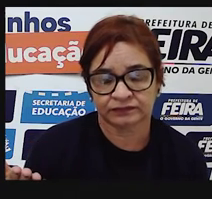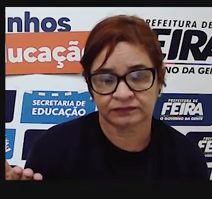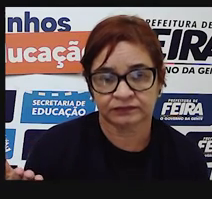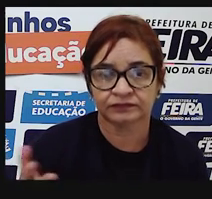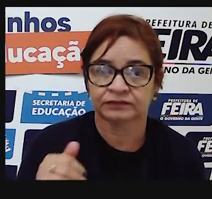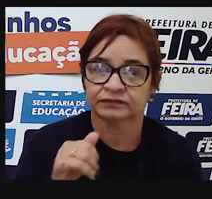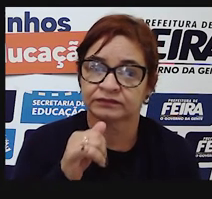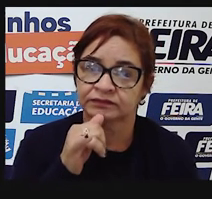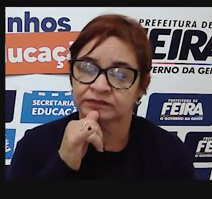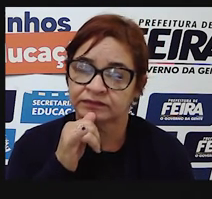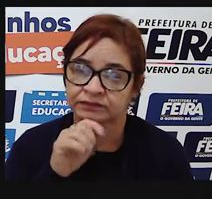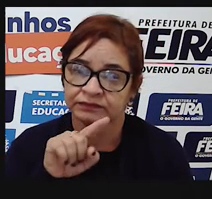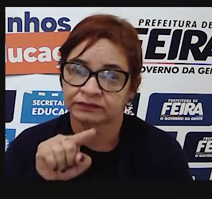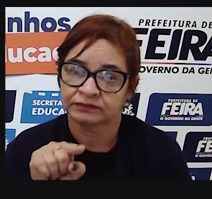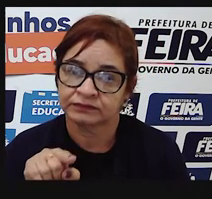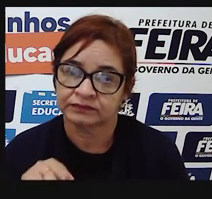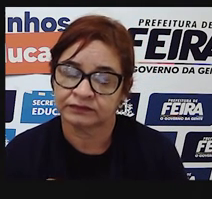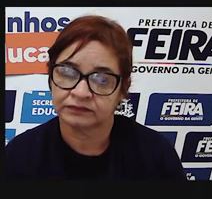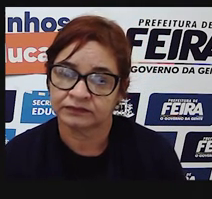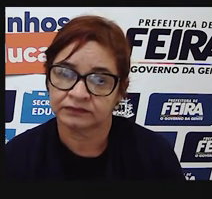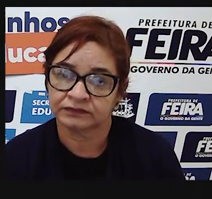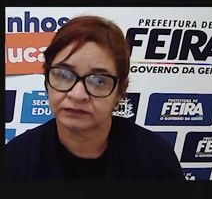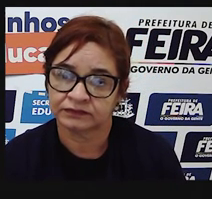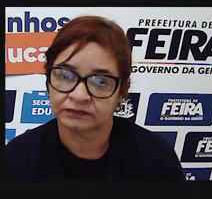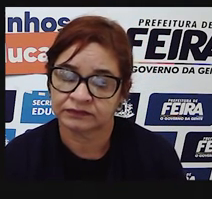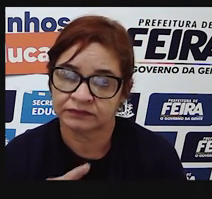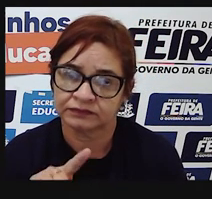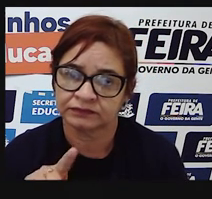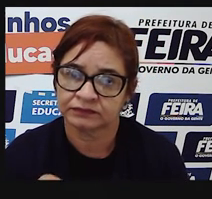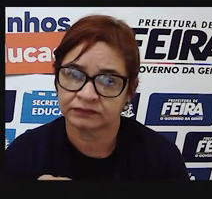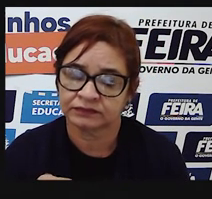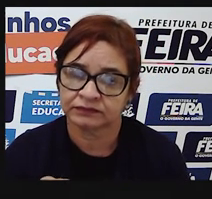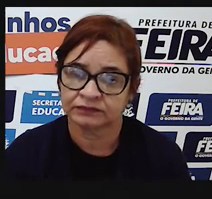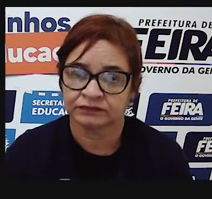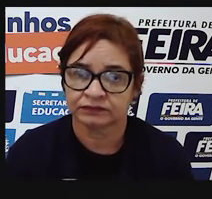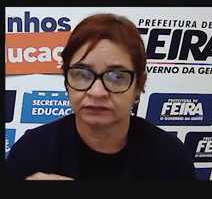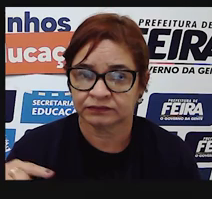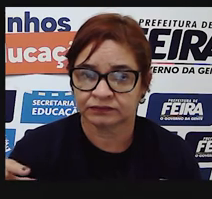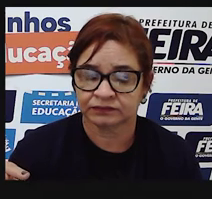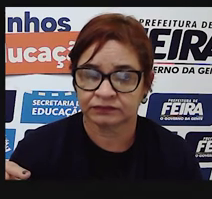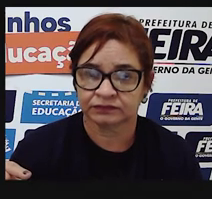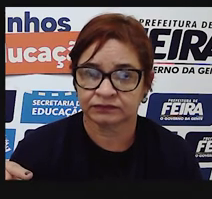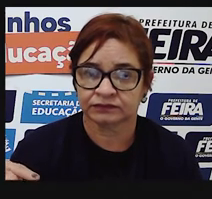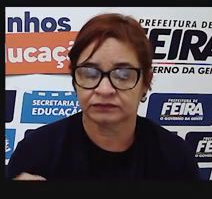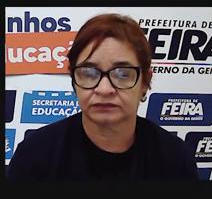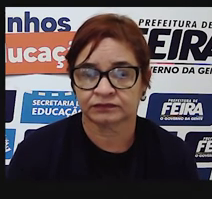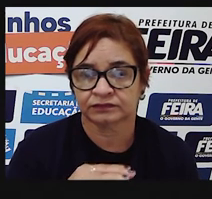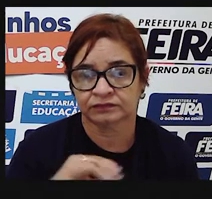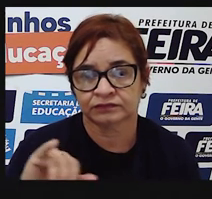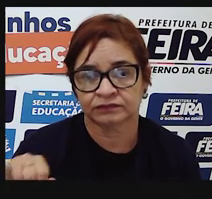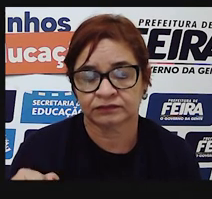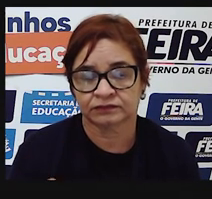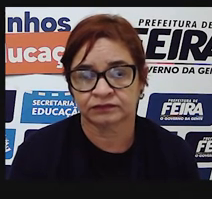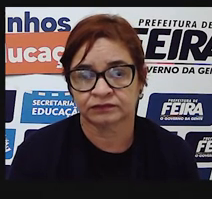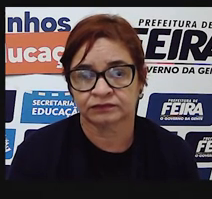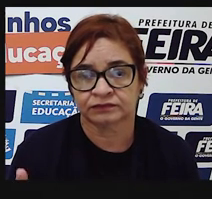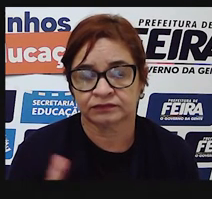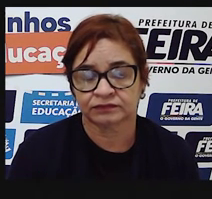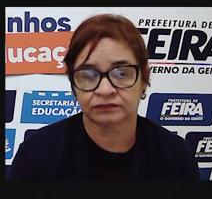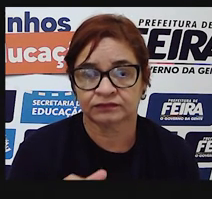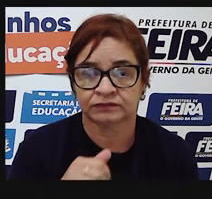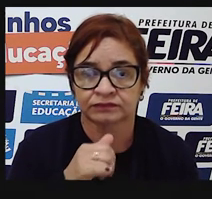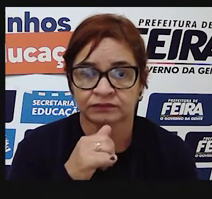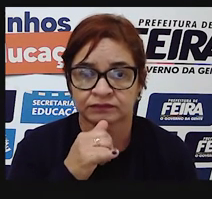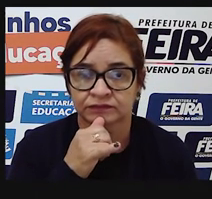a vírgula vai ser utilizada nessas conjunções. Eu estou repetindo, no exemplo, eu estou